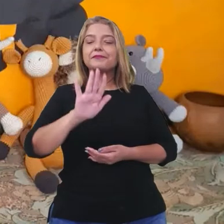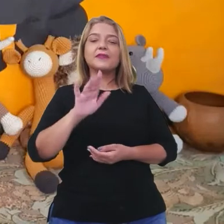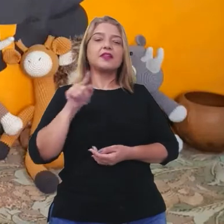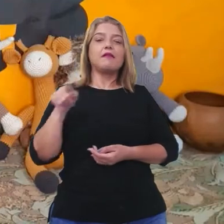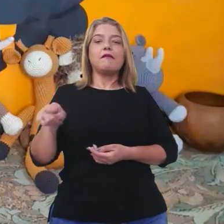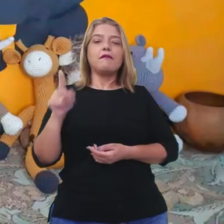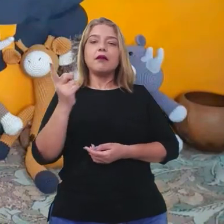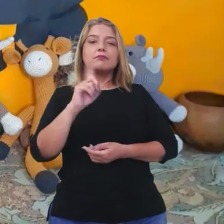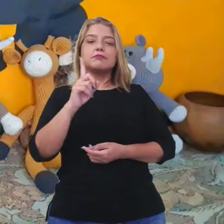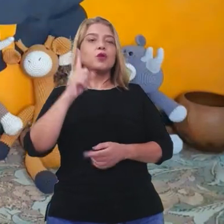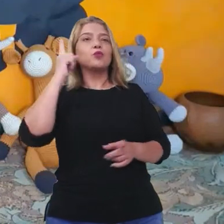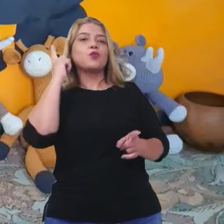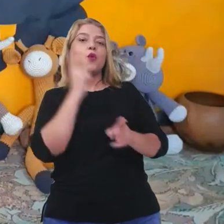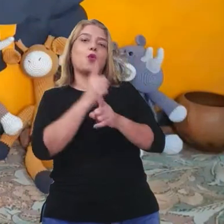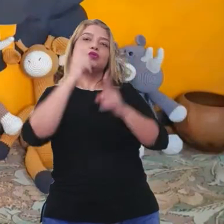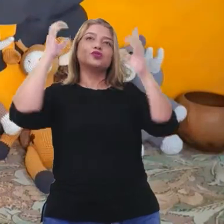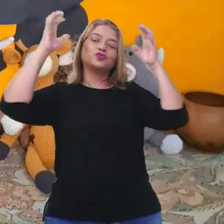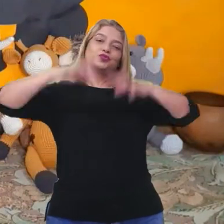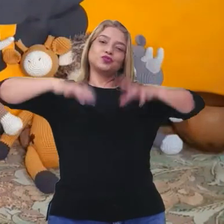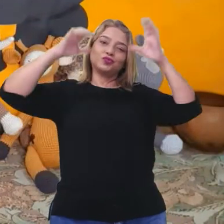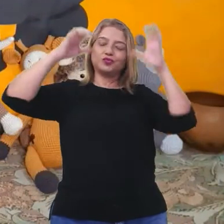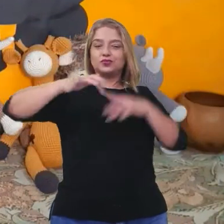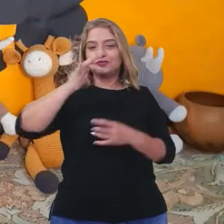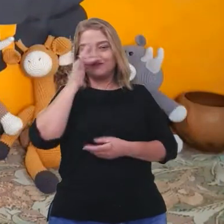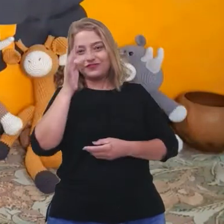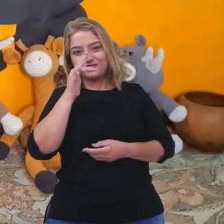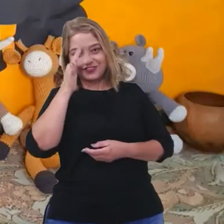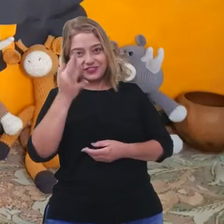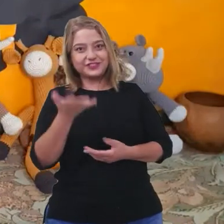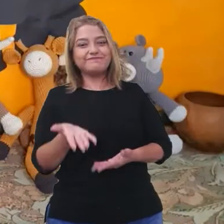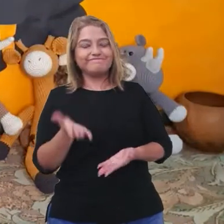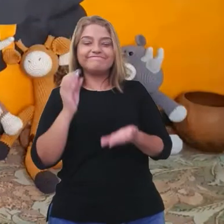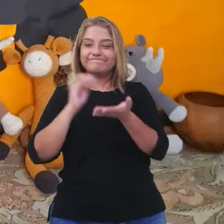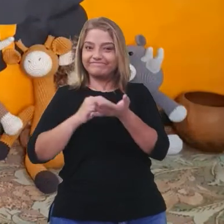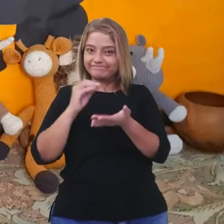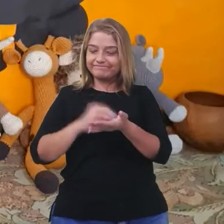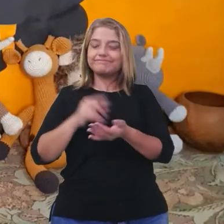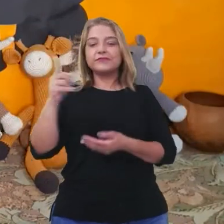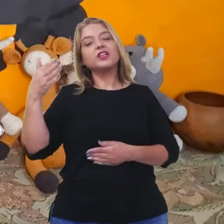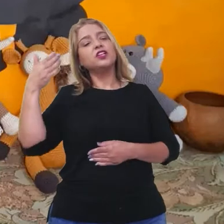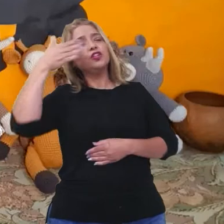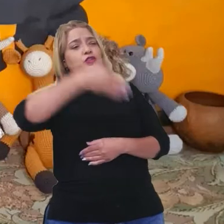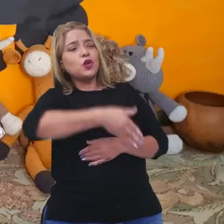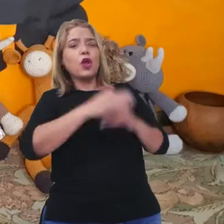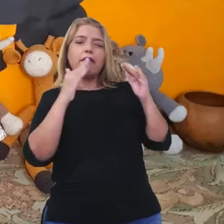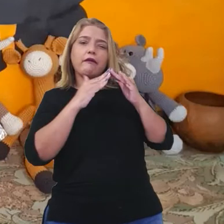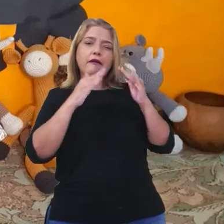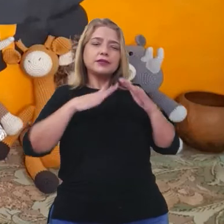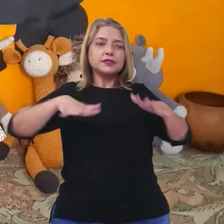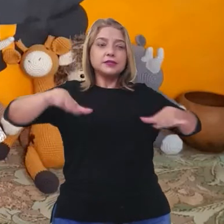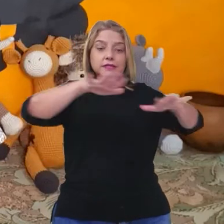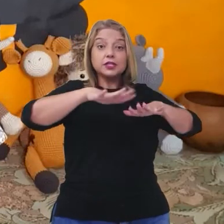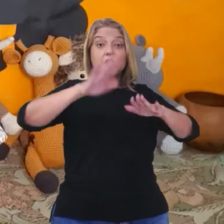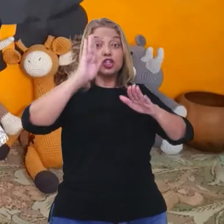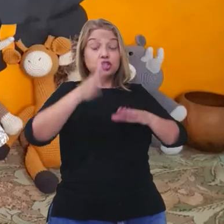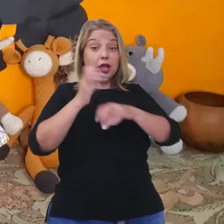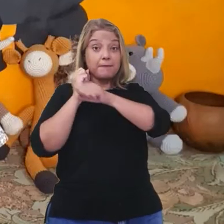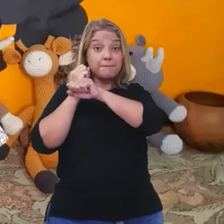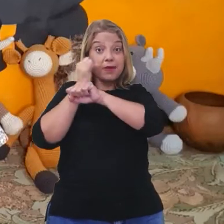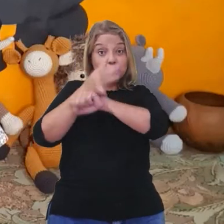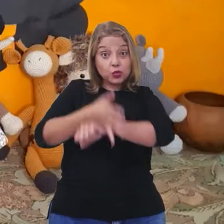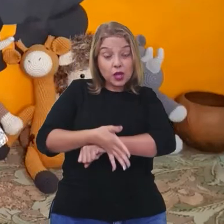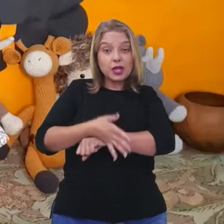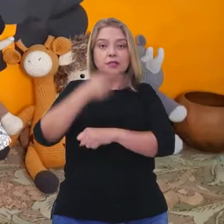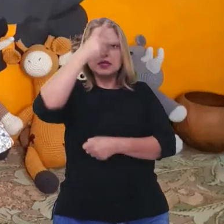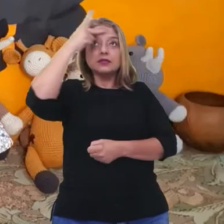tinha encontrado a chuva de flores. Ela chegou na aldeia de madrugada. Os mais